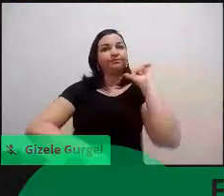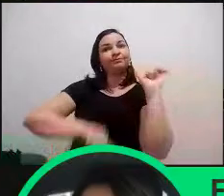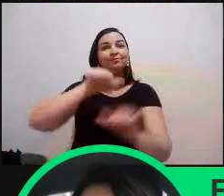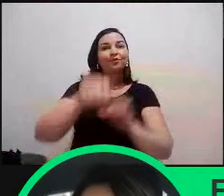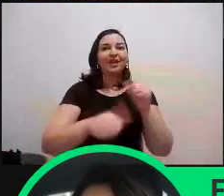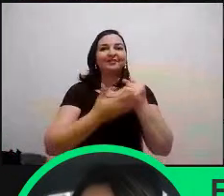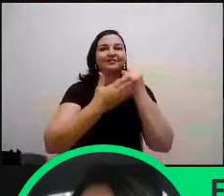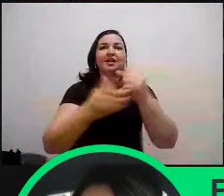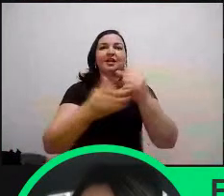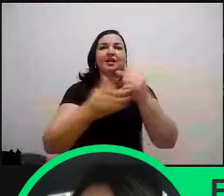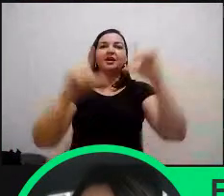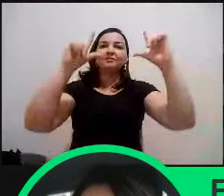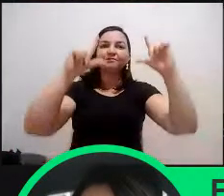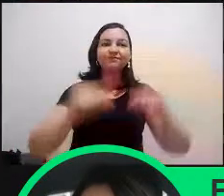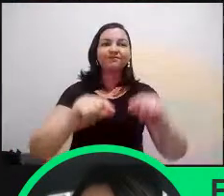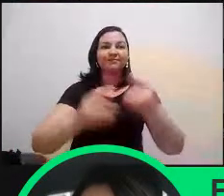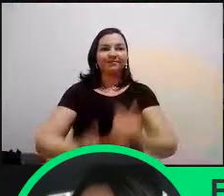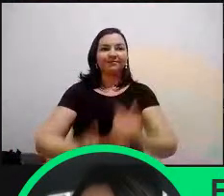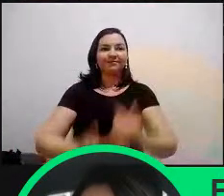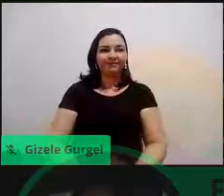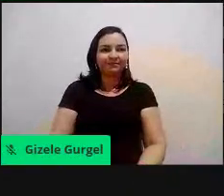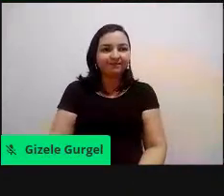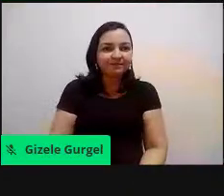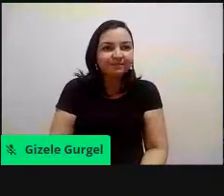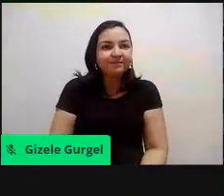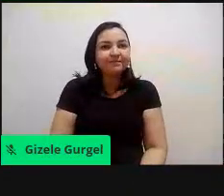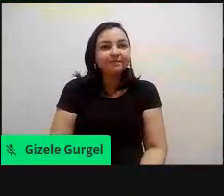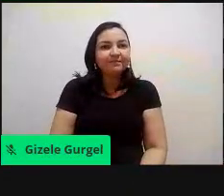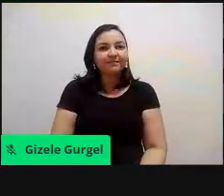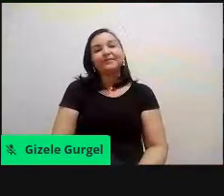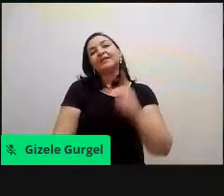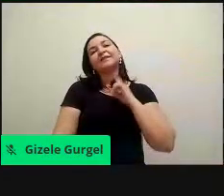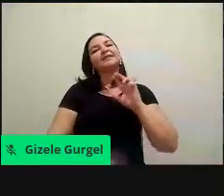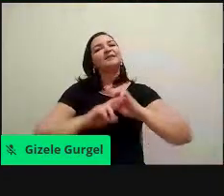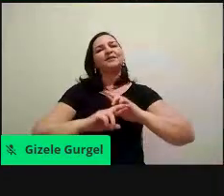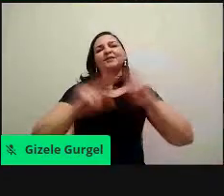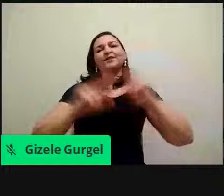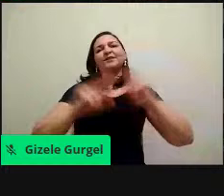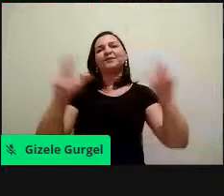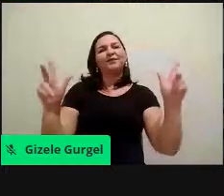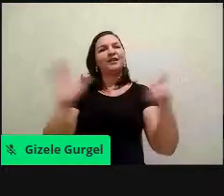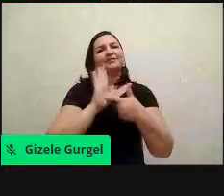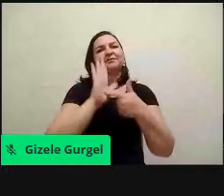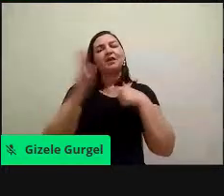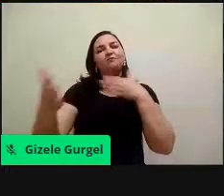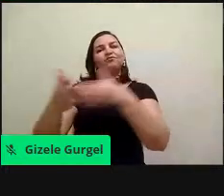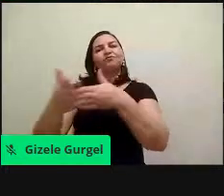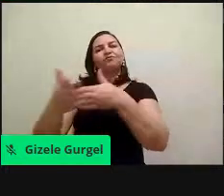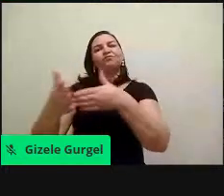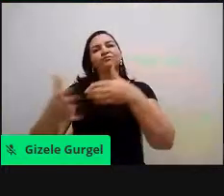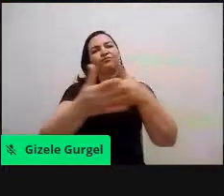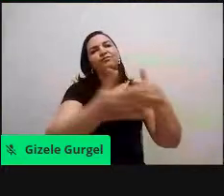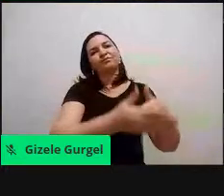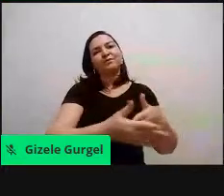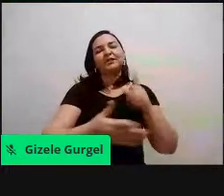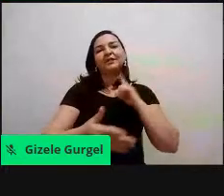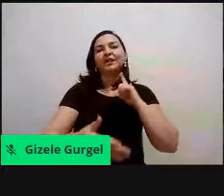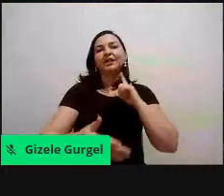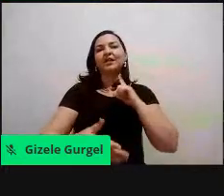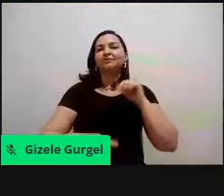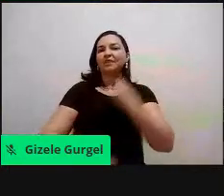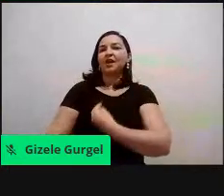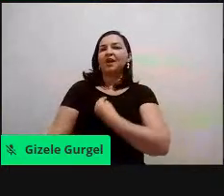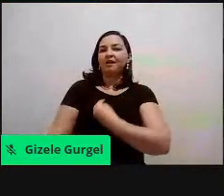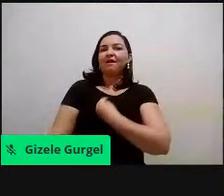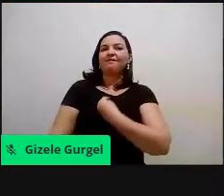né, e fazer algo diferente, né, algo que gere menos impacto ao meio ambiente, e que traga uma qualidade de vida, né, dentro da